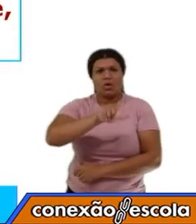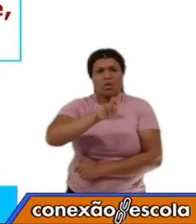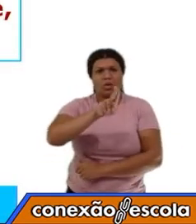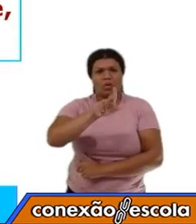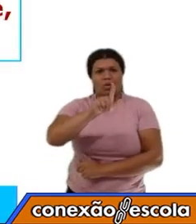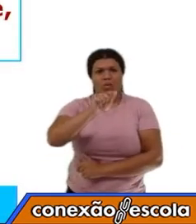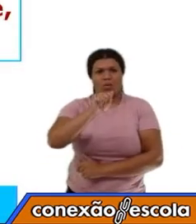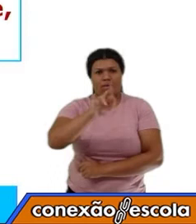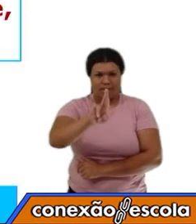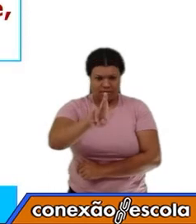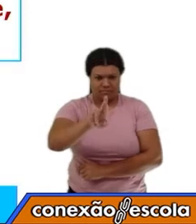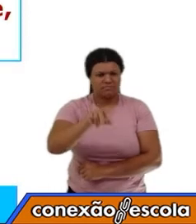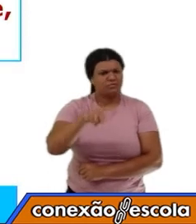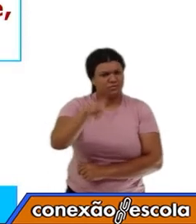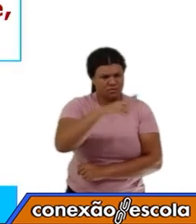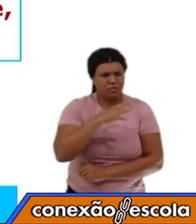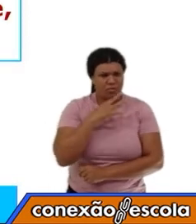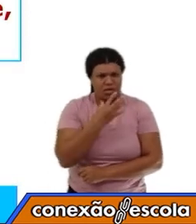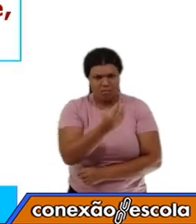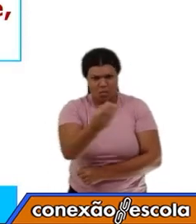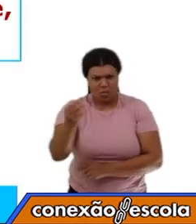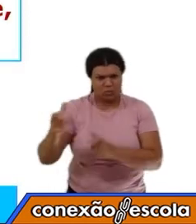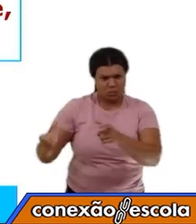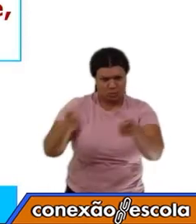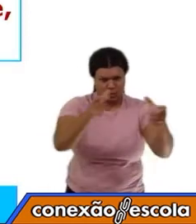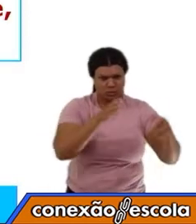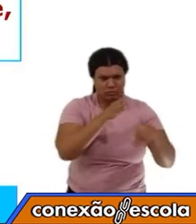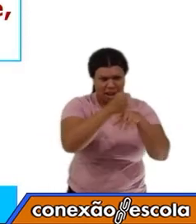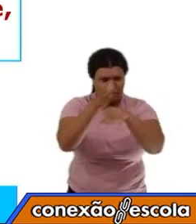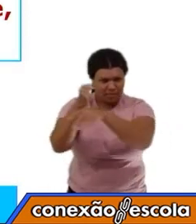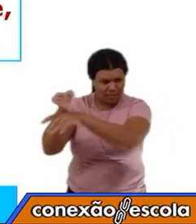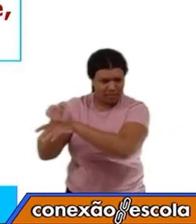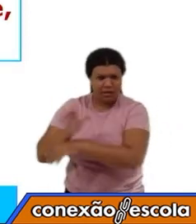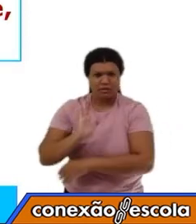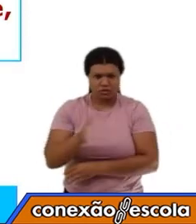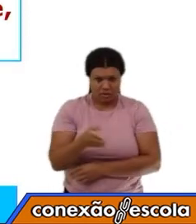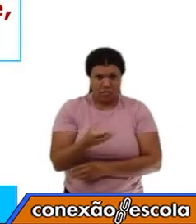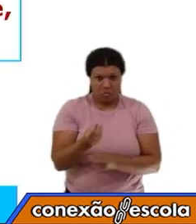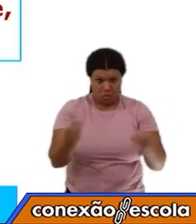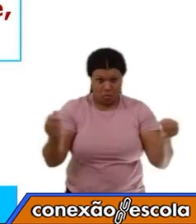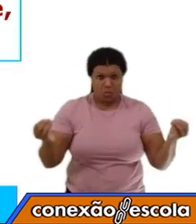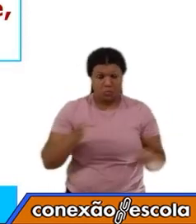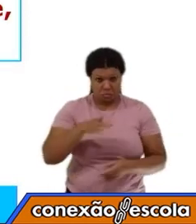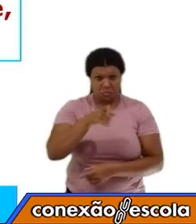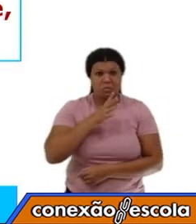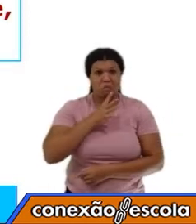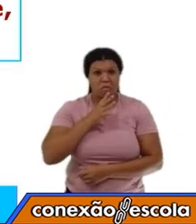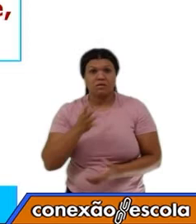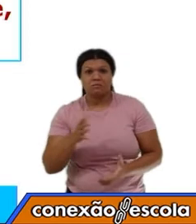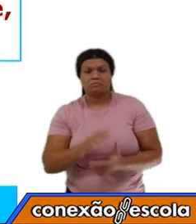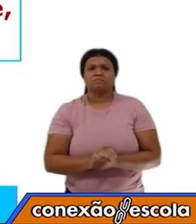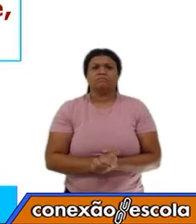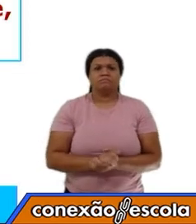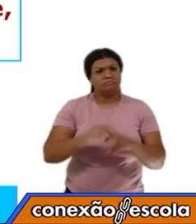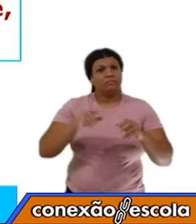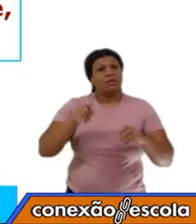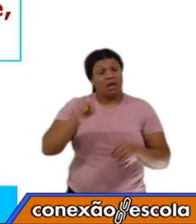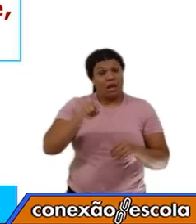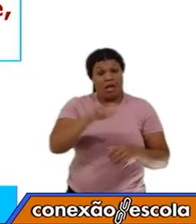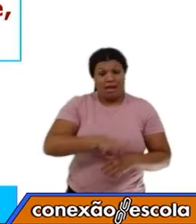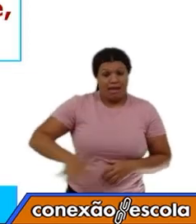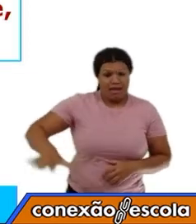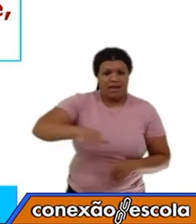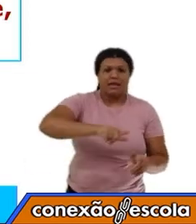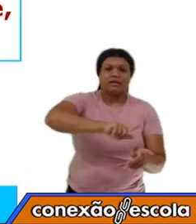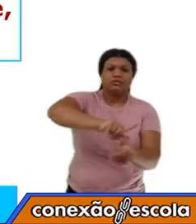Você conhece muitos lugares? Mas, conhece? Você já foi em muitos lugares? Para a geografia,